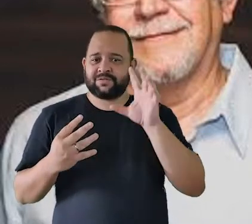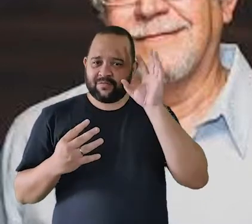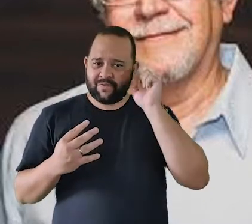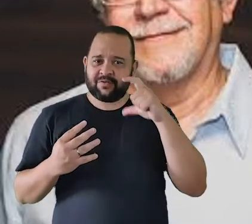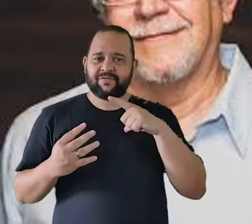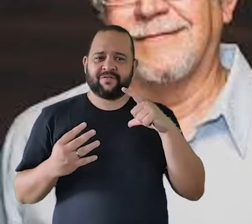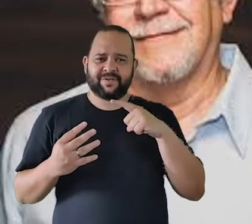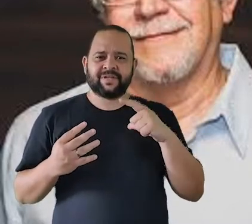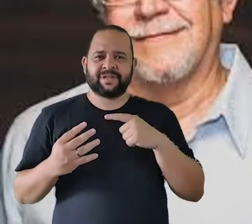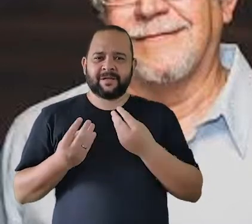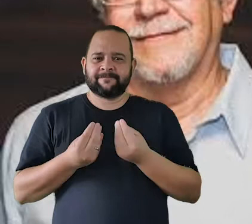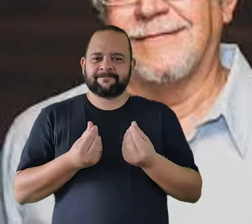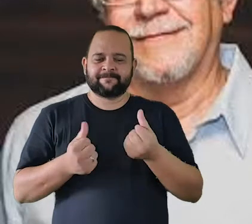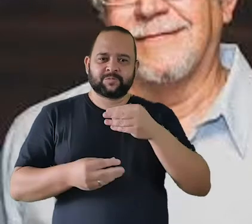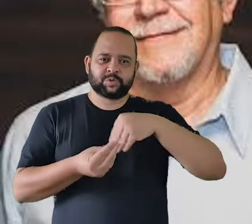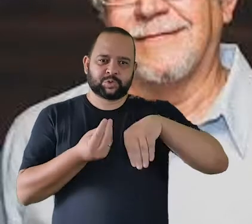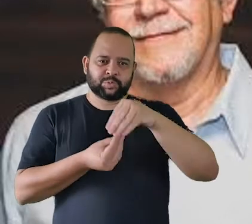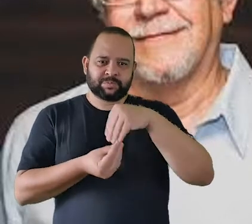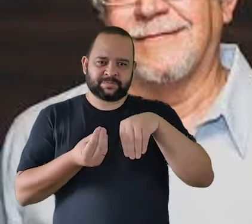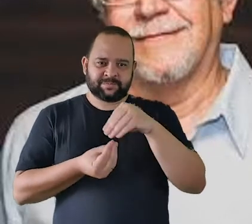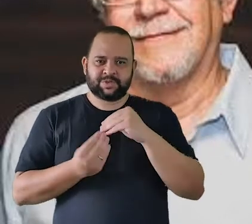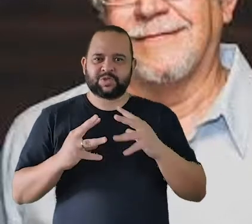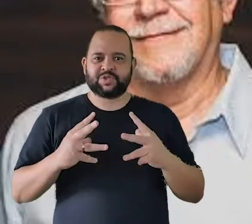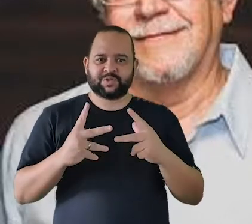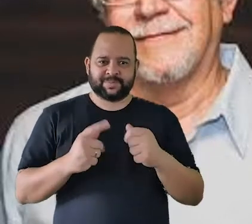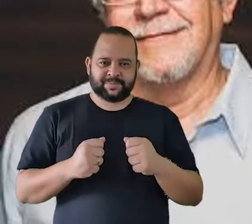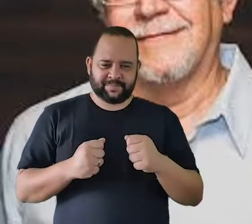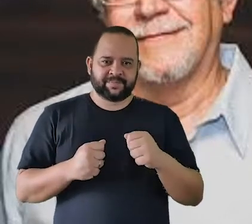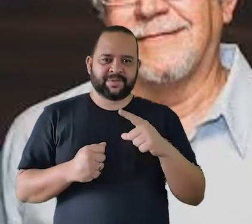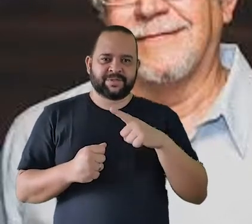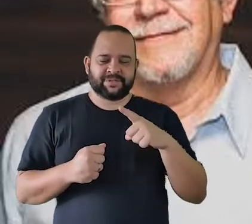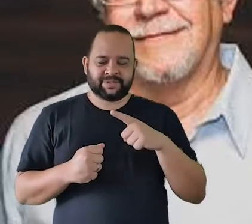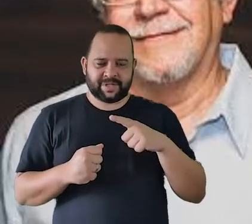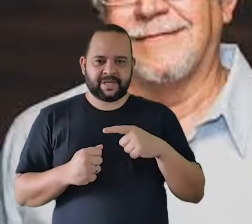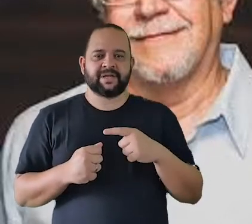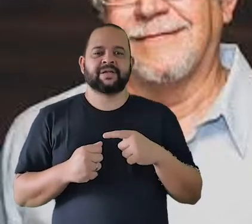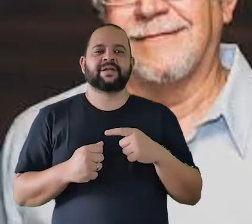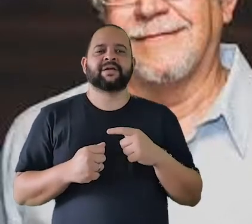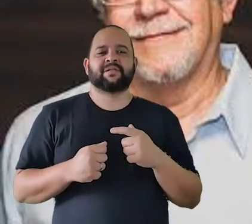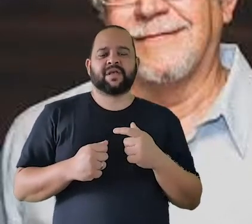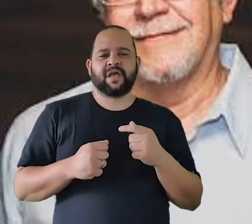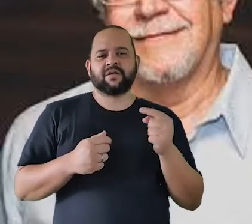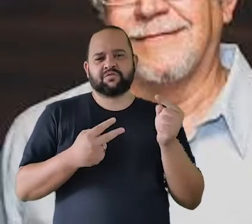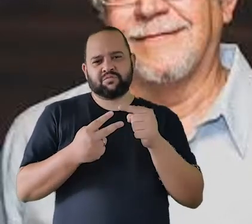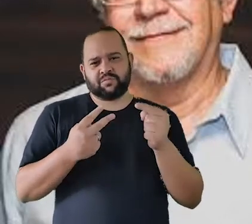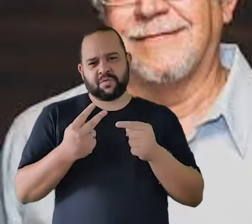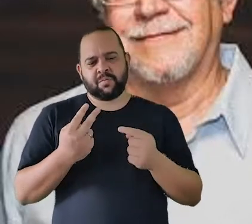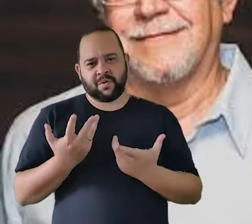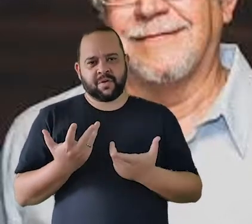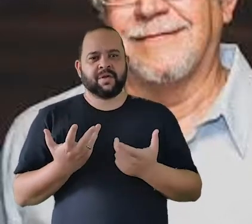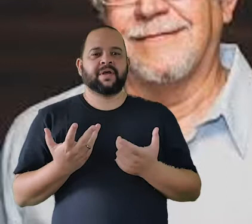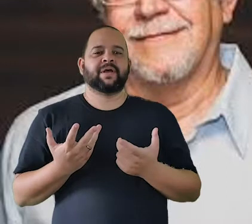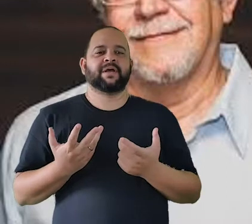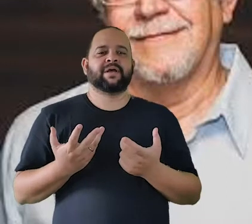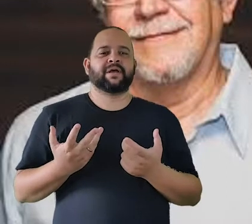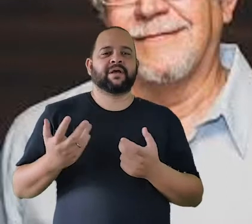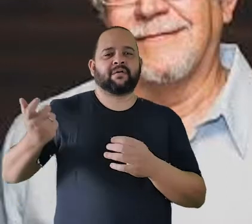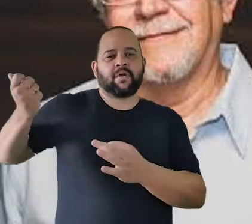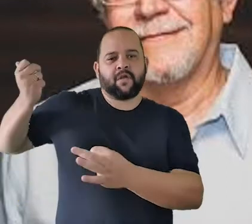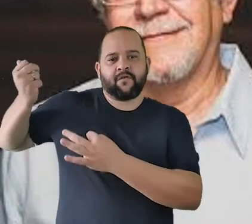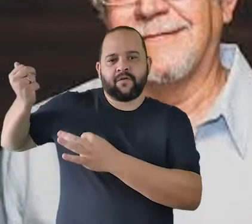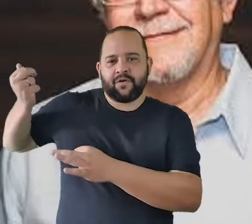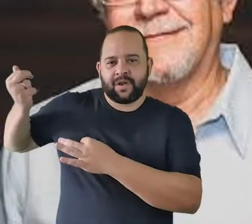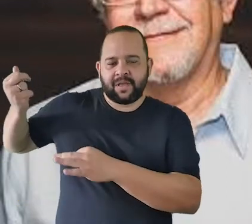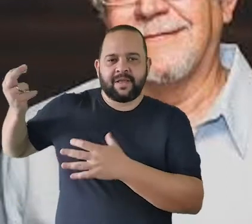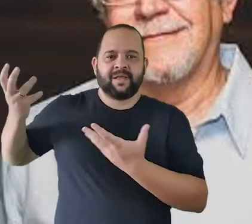isso. Eles começam o primeiro movimento, o Tempo de Maracatu, com efeitos percussivos do arco com os